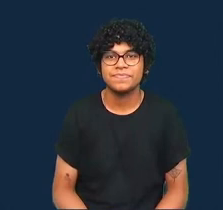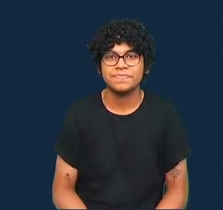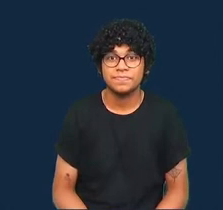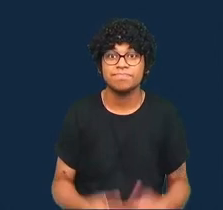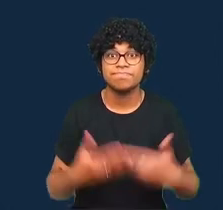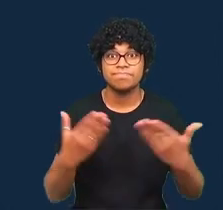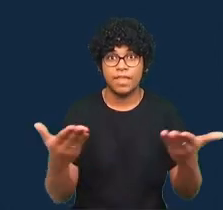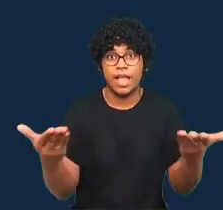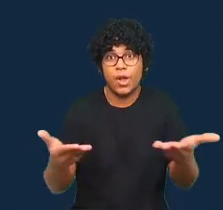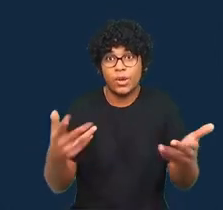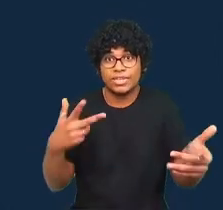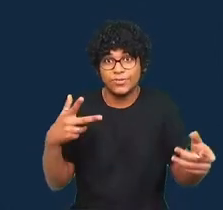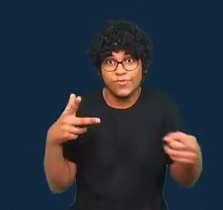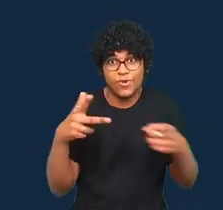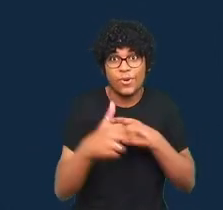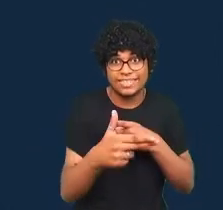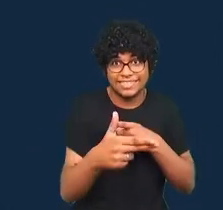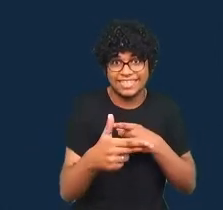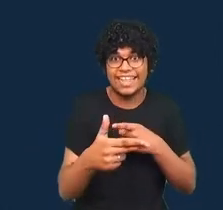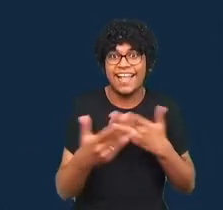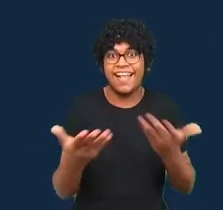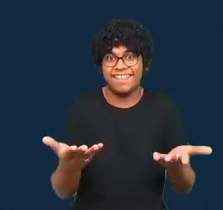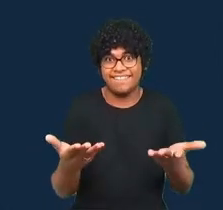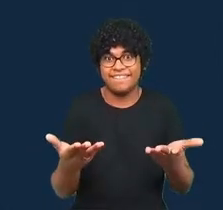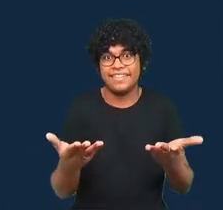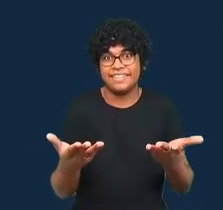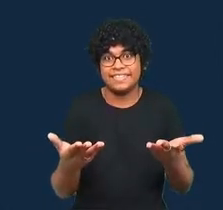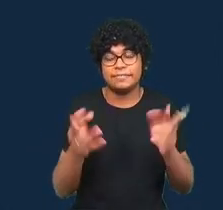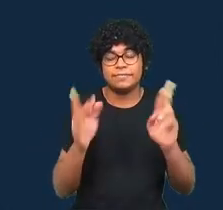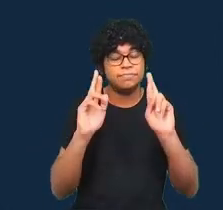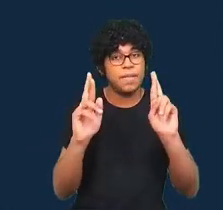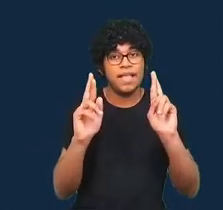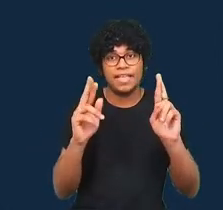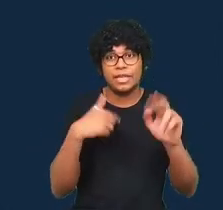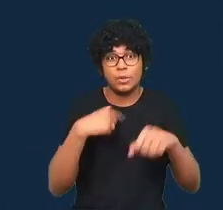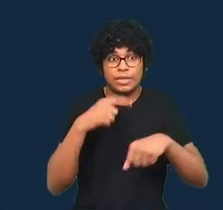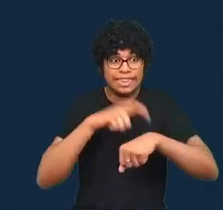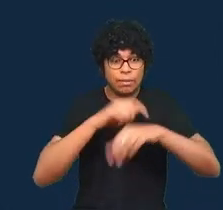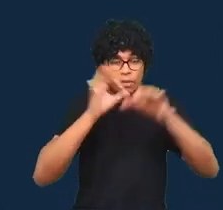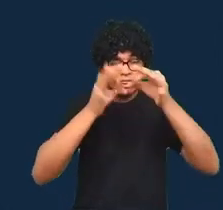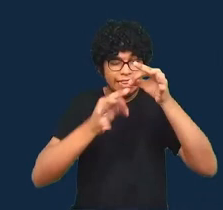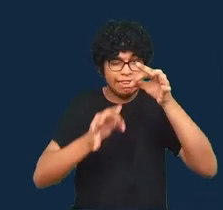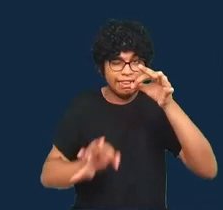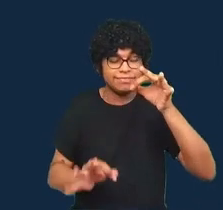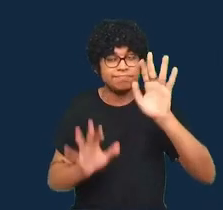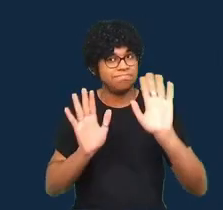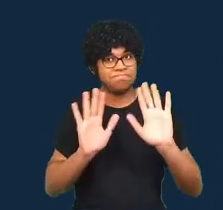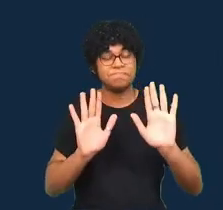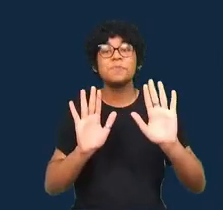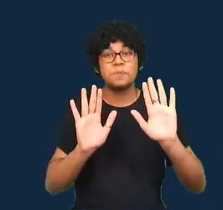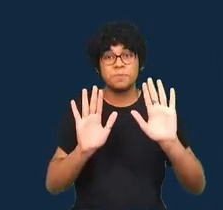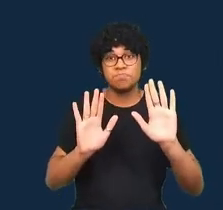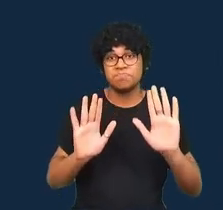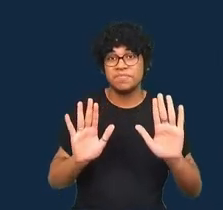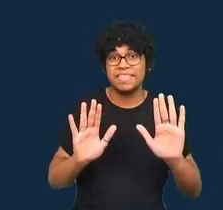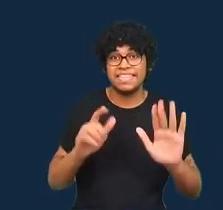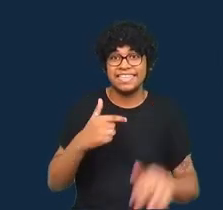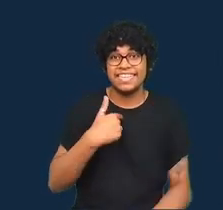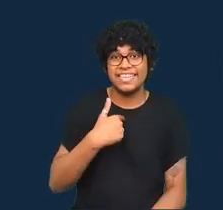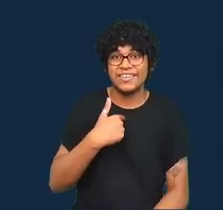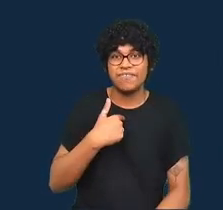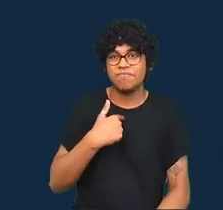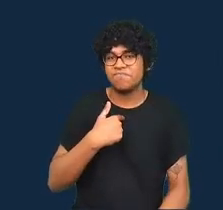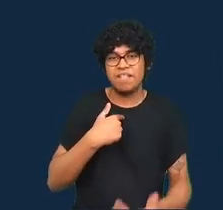eu vou interromper aqui a minha fala eu espero que eu não tenha usado tempo demais foi um eu passei por uma eu dei uma